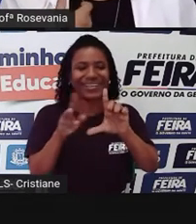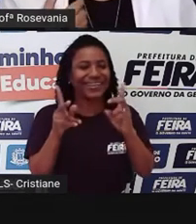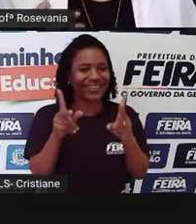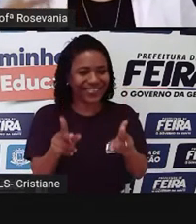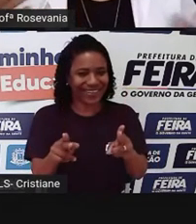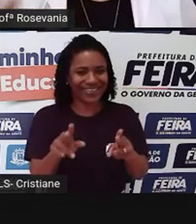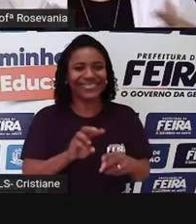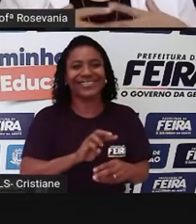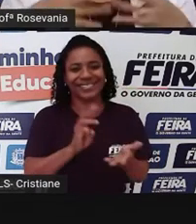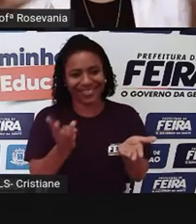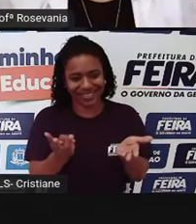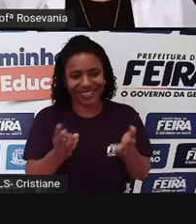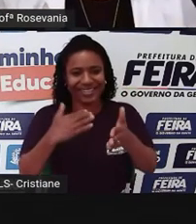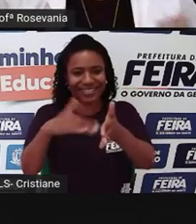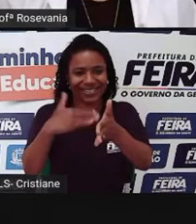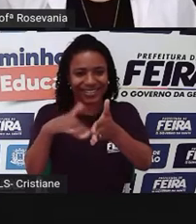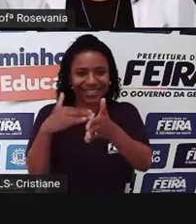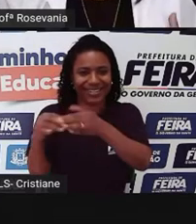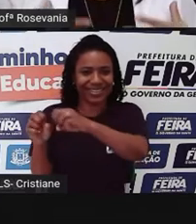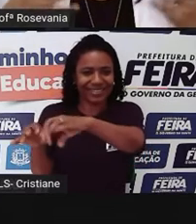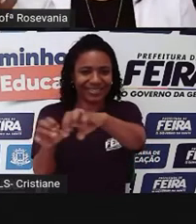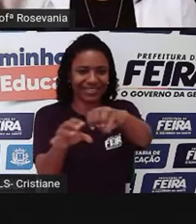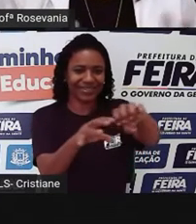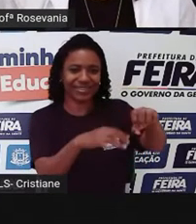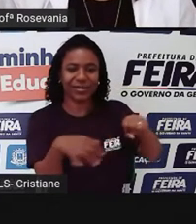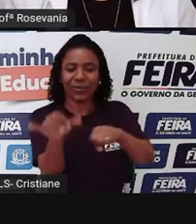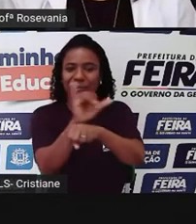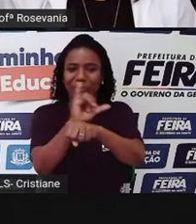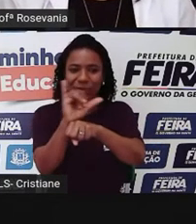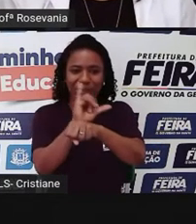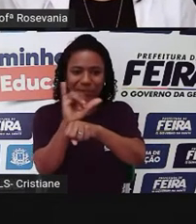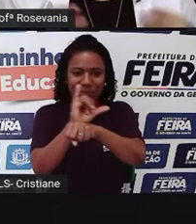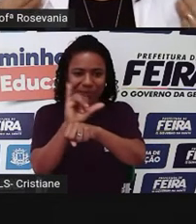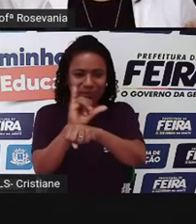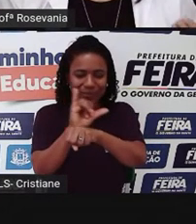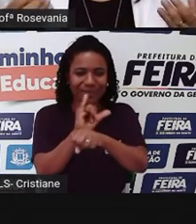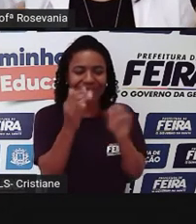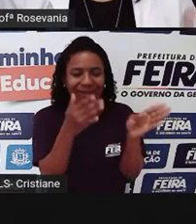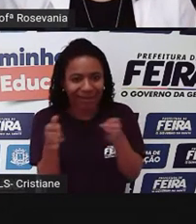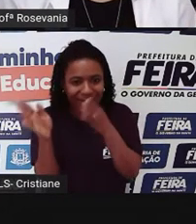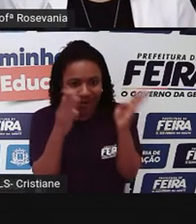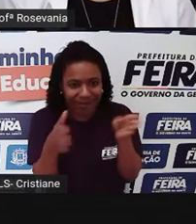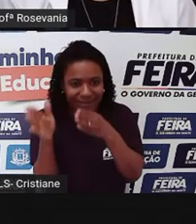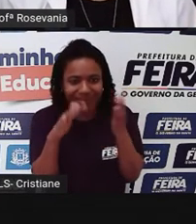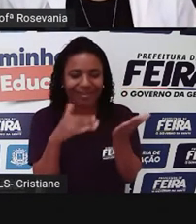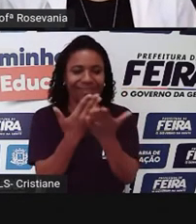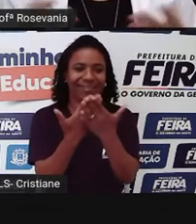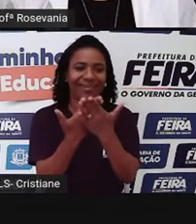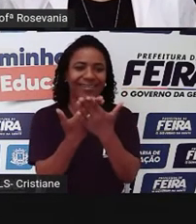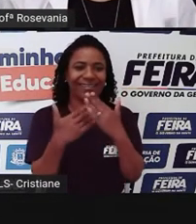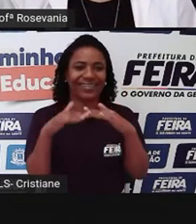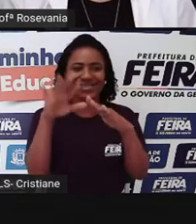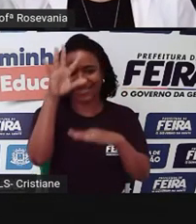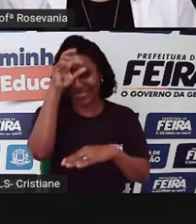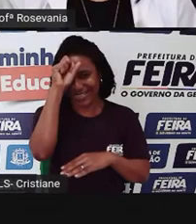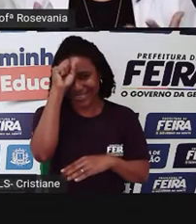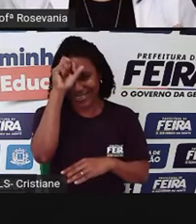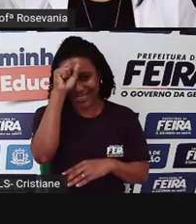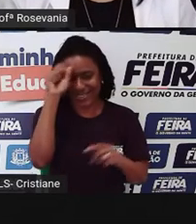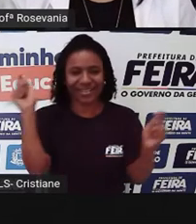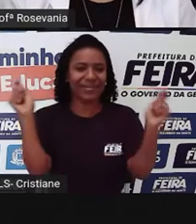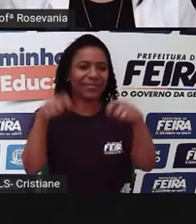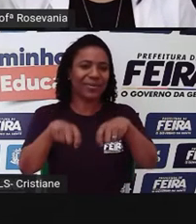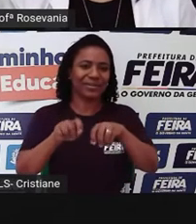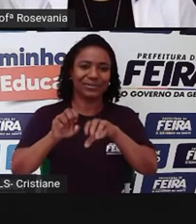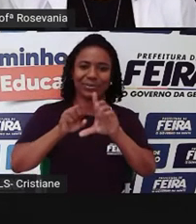de Educação, né, a página dele, né, do YouTube, pra vocês estarem aí tendo esse serviço, que no caso é o serviço educacional,